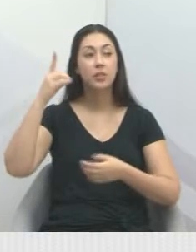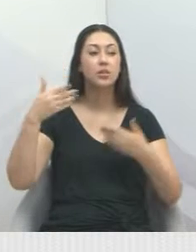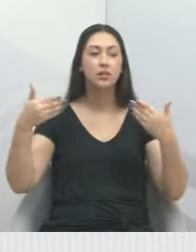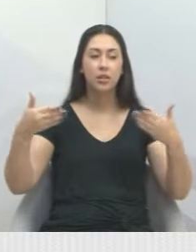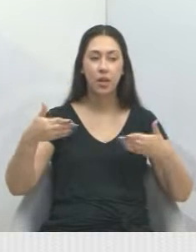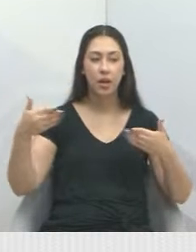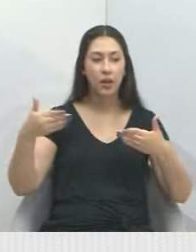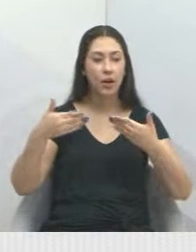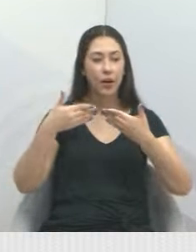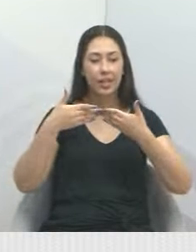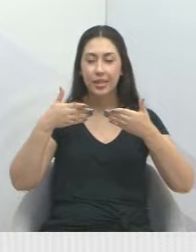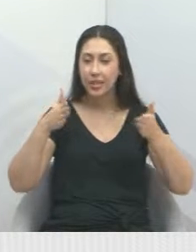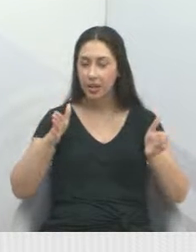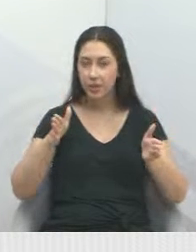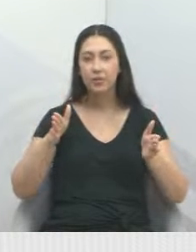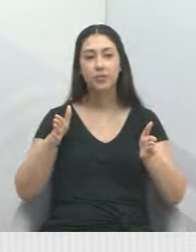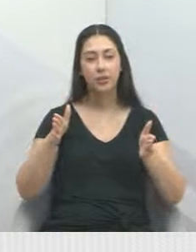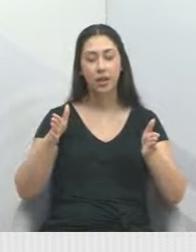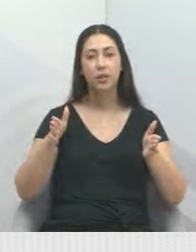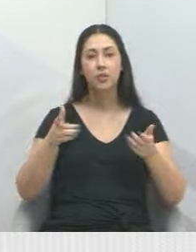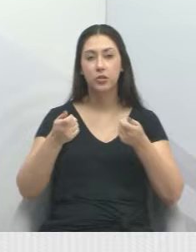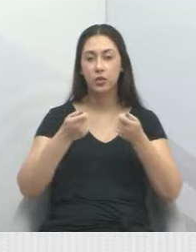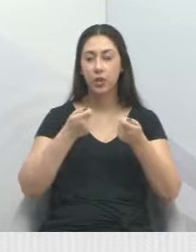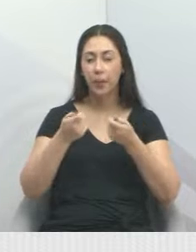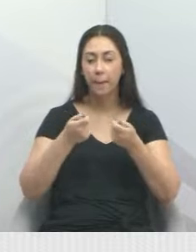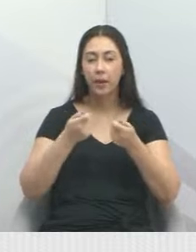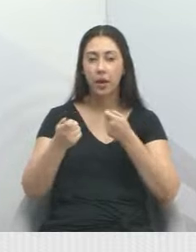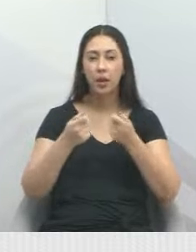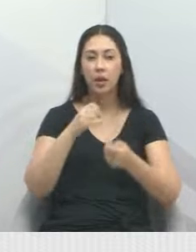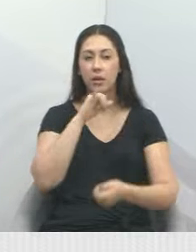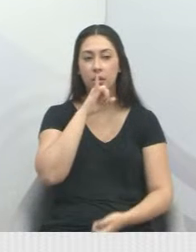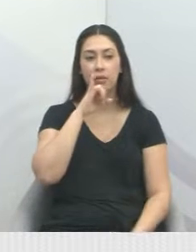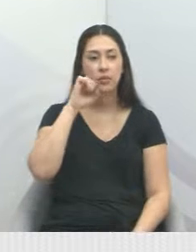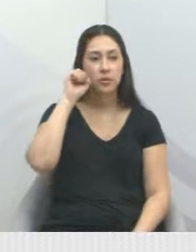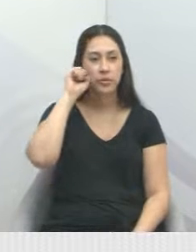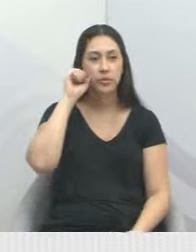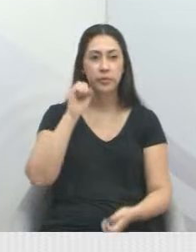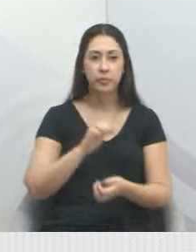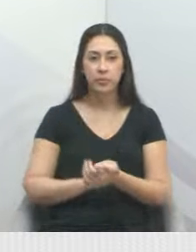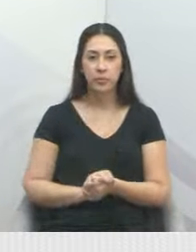foi inaugurada na administração do Isaías Santana.